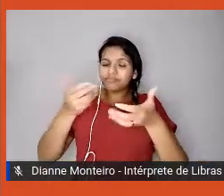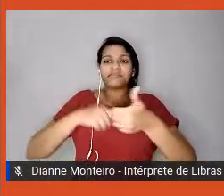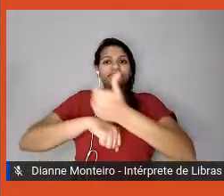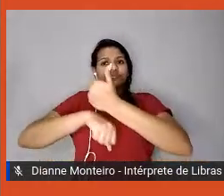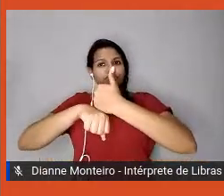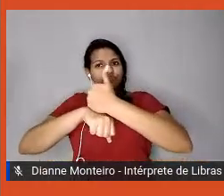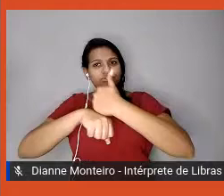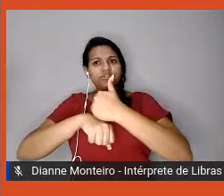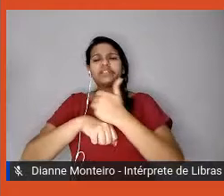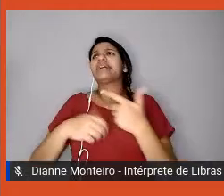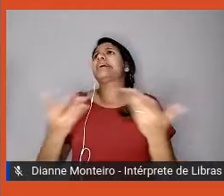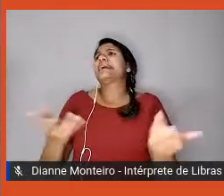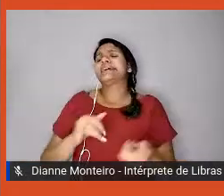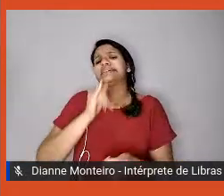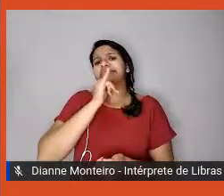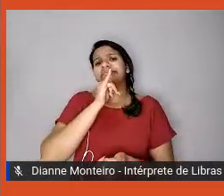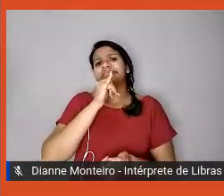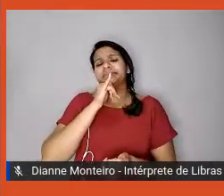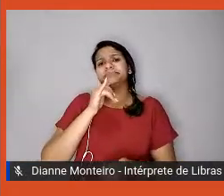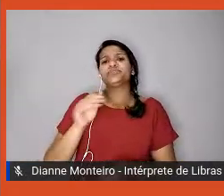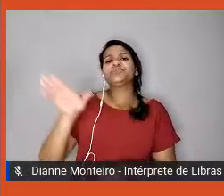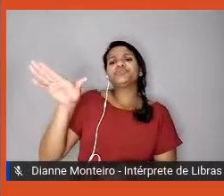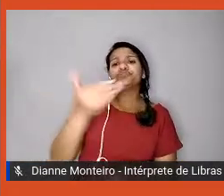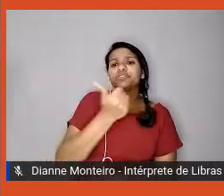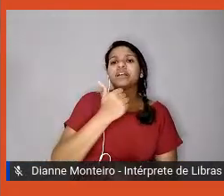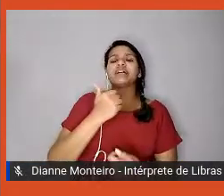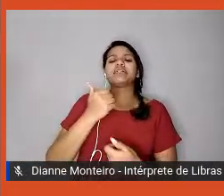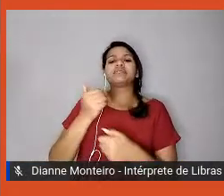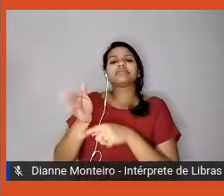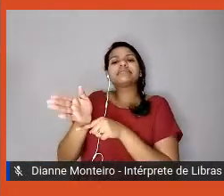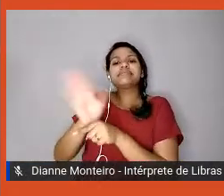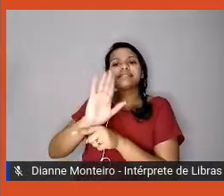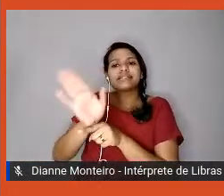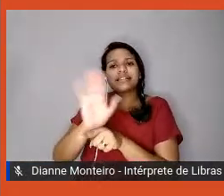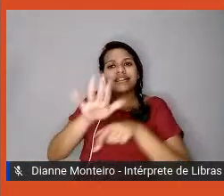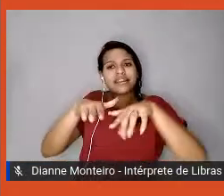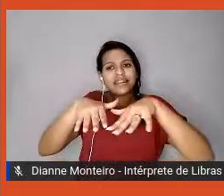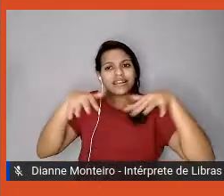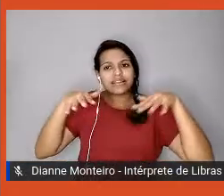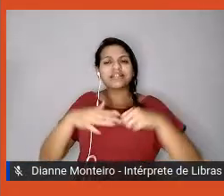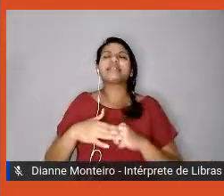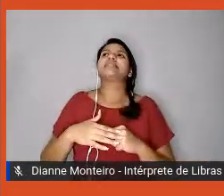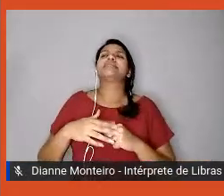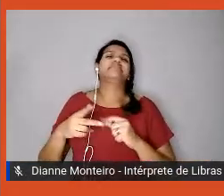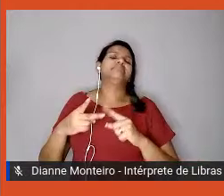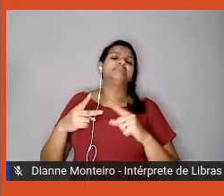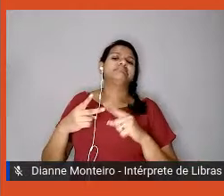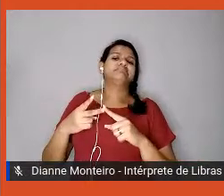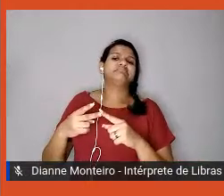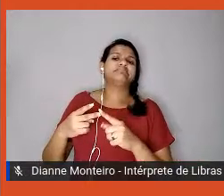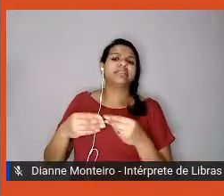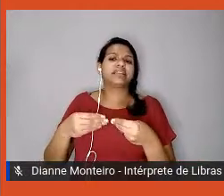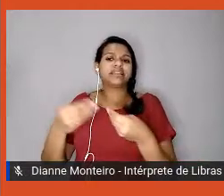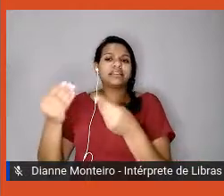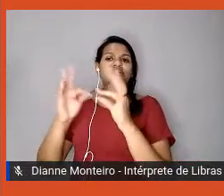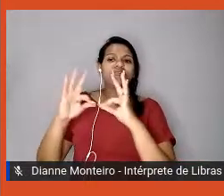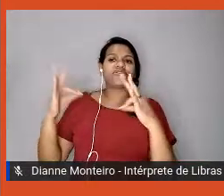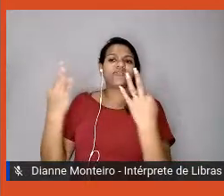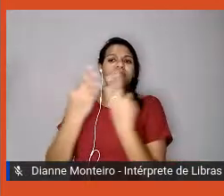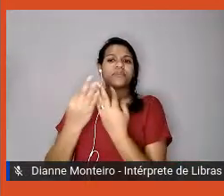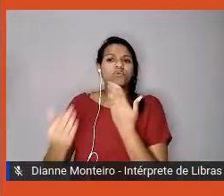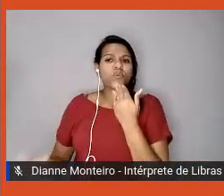levar a família na empresa, passeios culturais, oficinas de artesanato, estímulos à